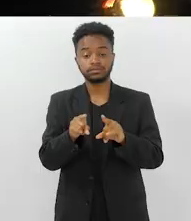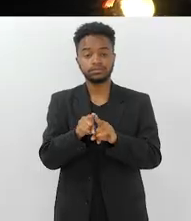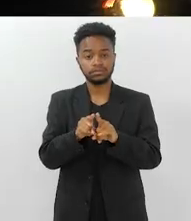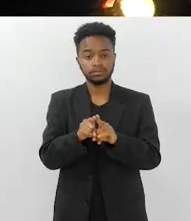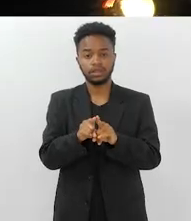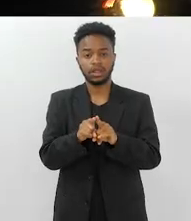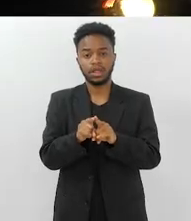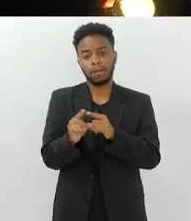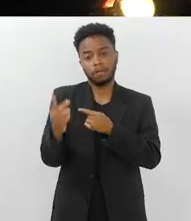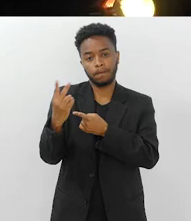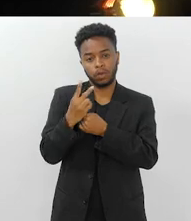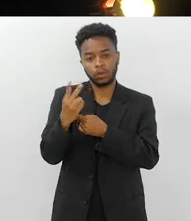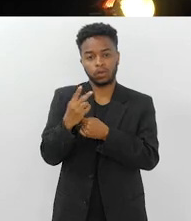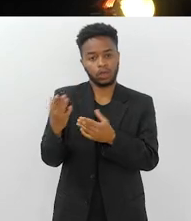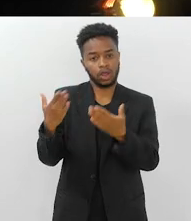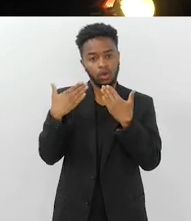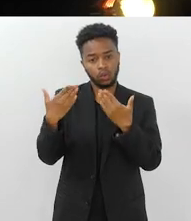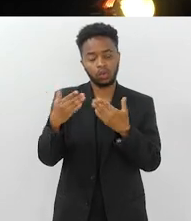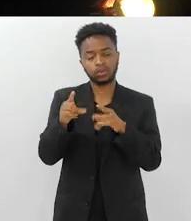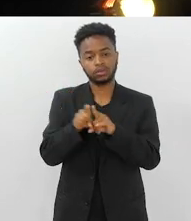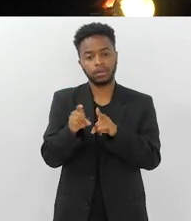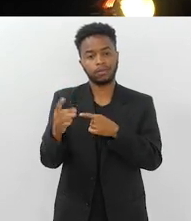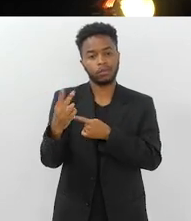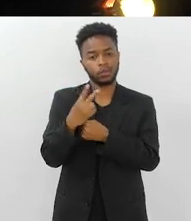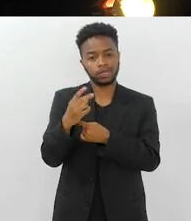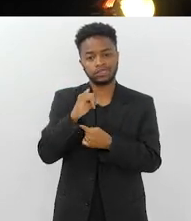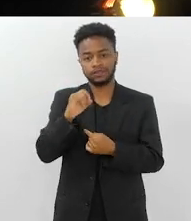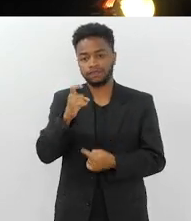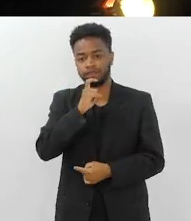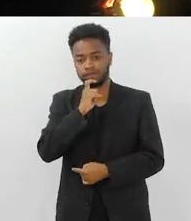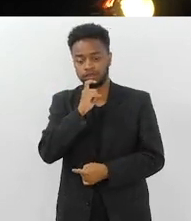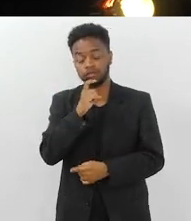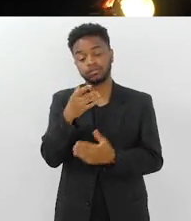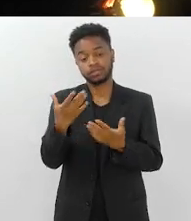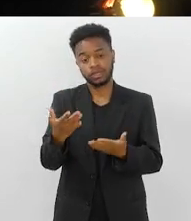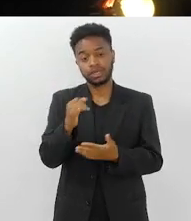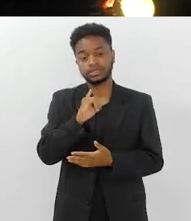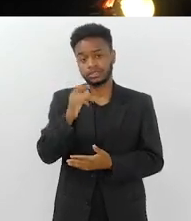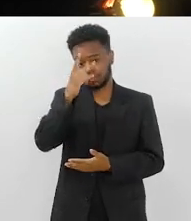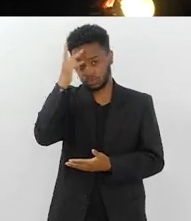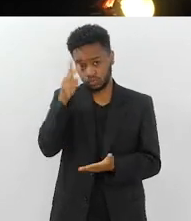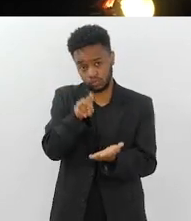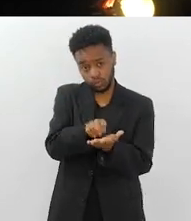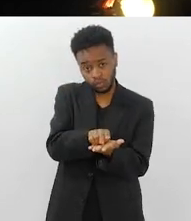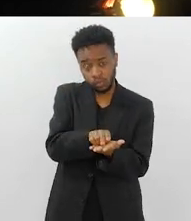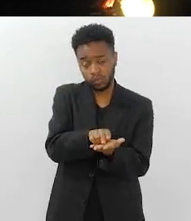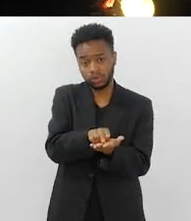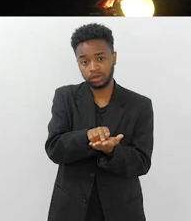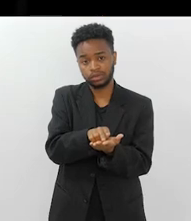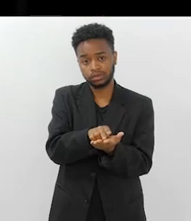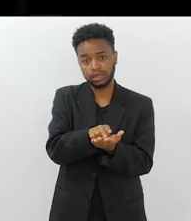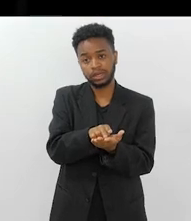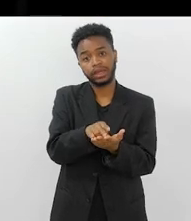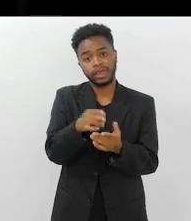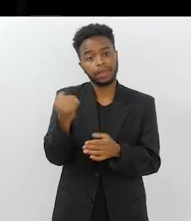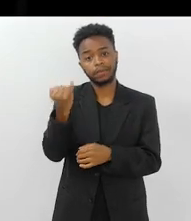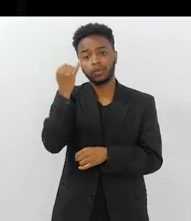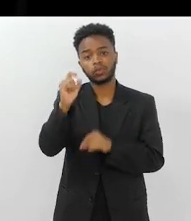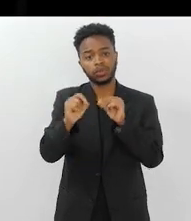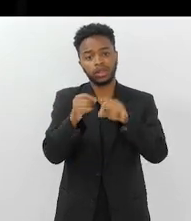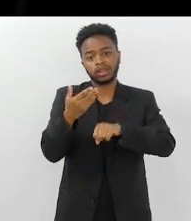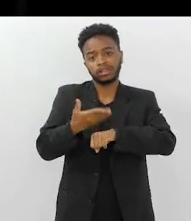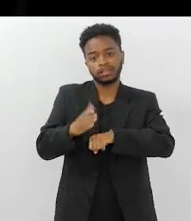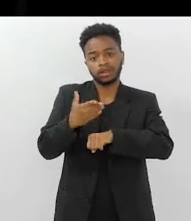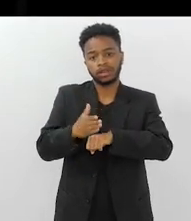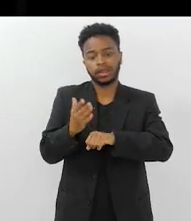que seja um isolante térmico para os dias de frio. E aqueles idosos acamados é importante treinamento não